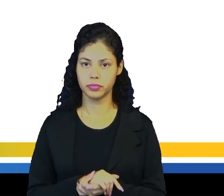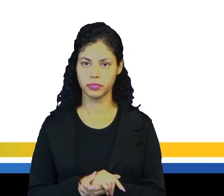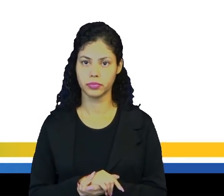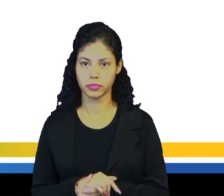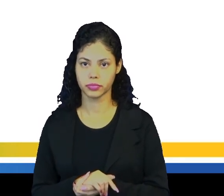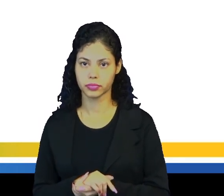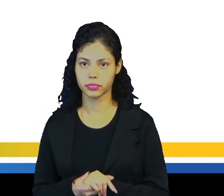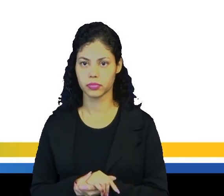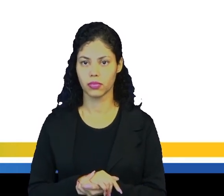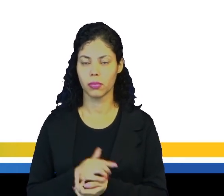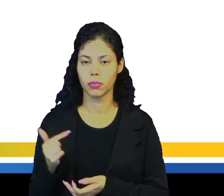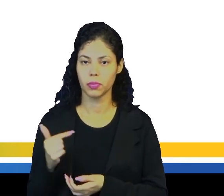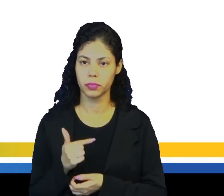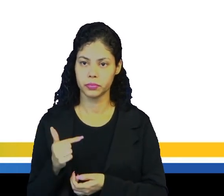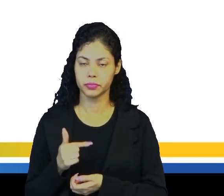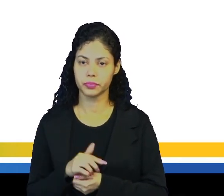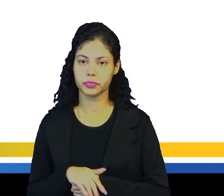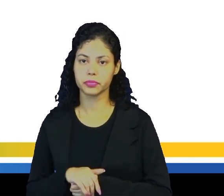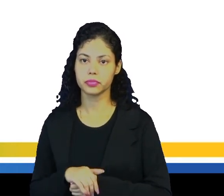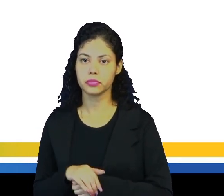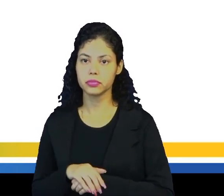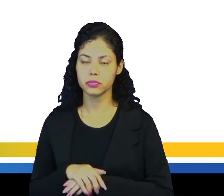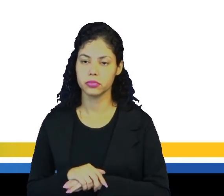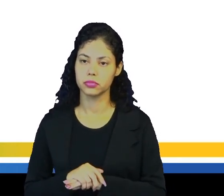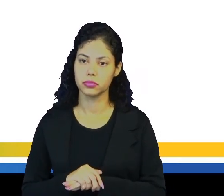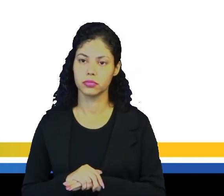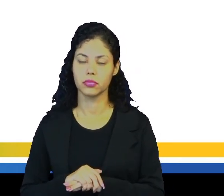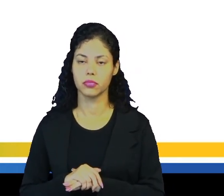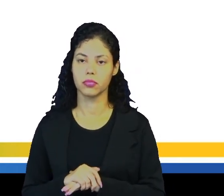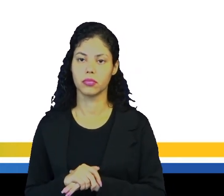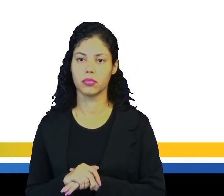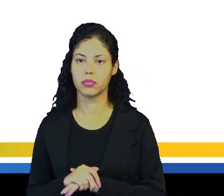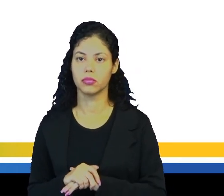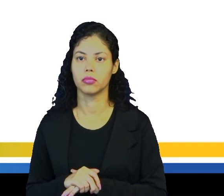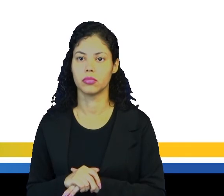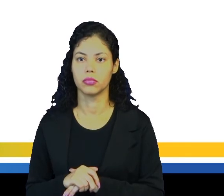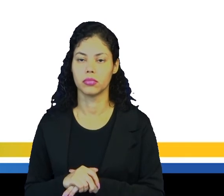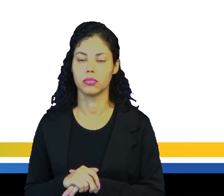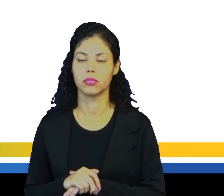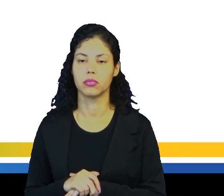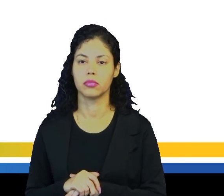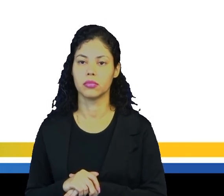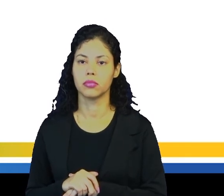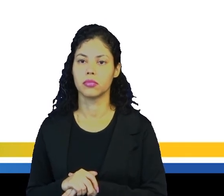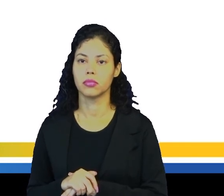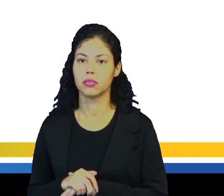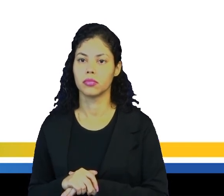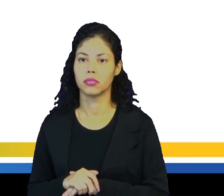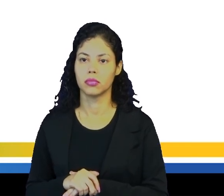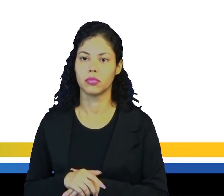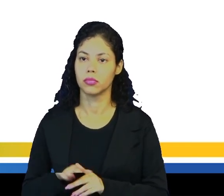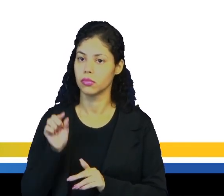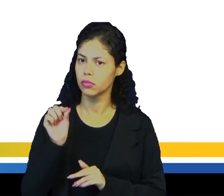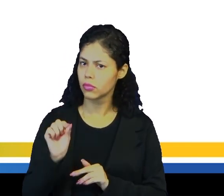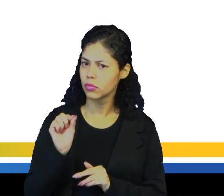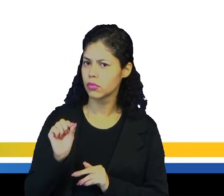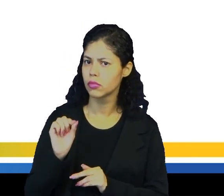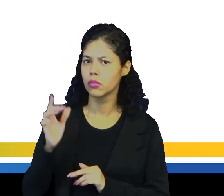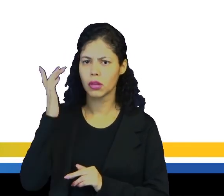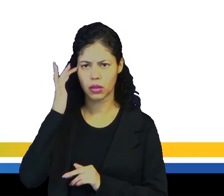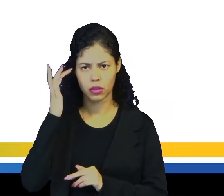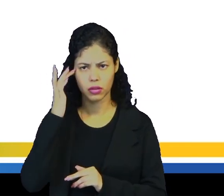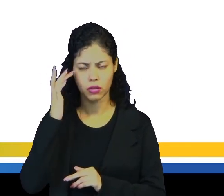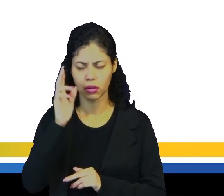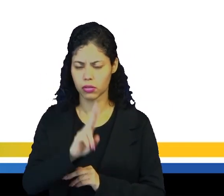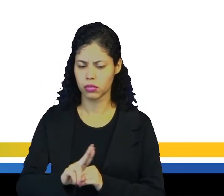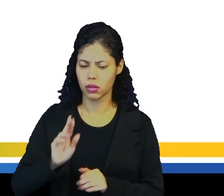Na segunda, nós temos, what do you think Sima will wear tonight? O que você acha que a Sima vai